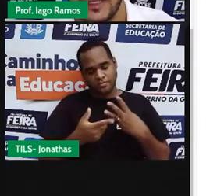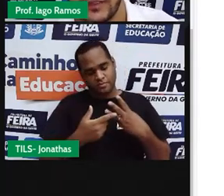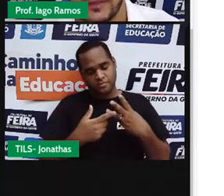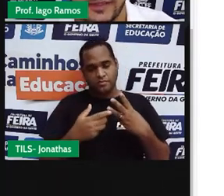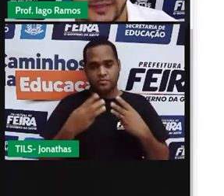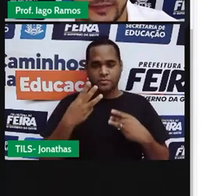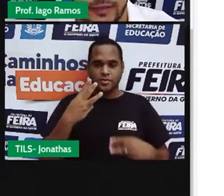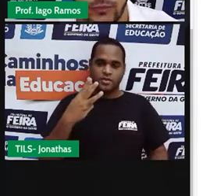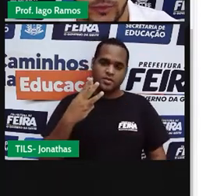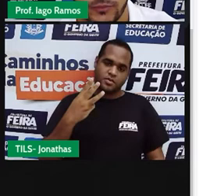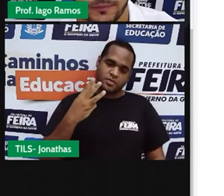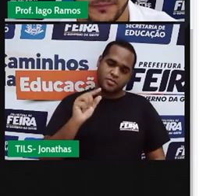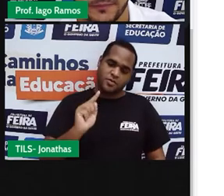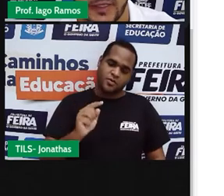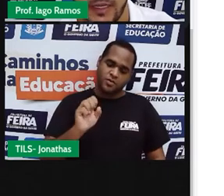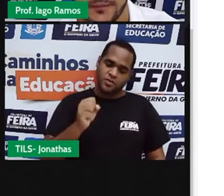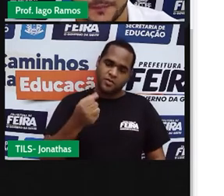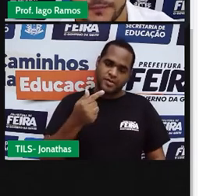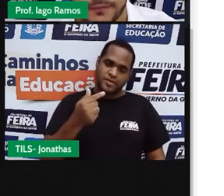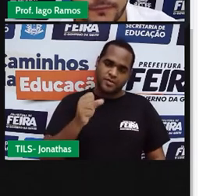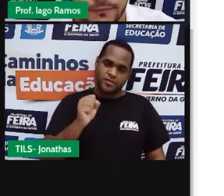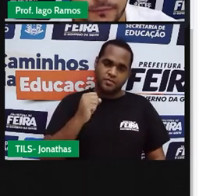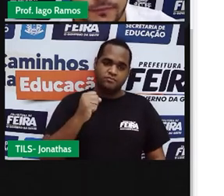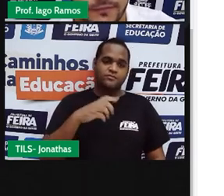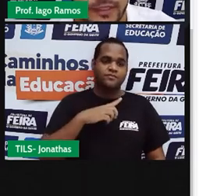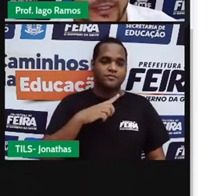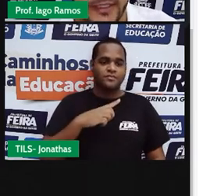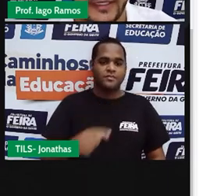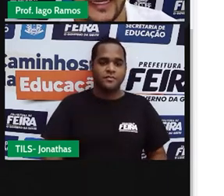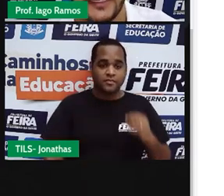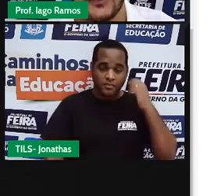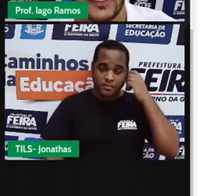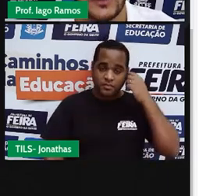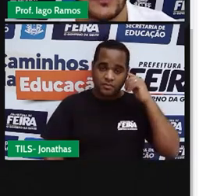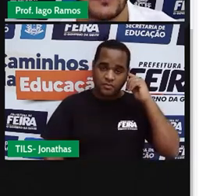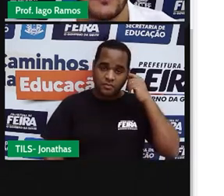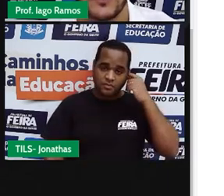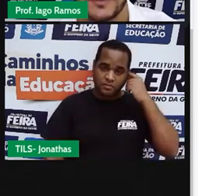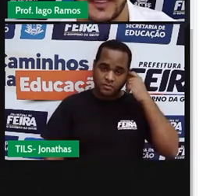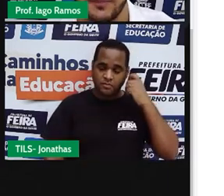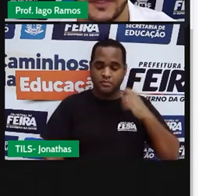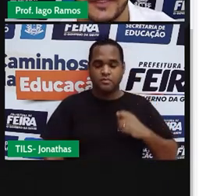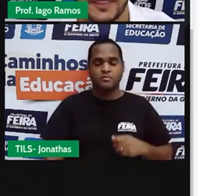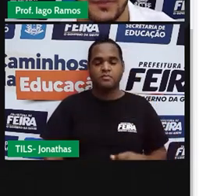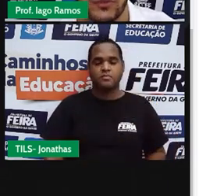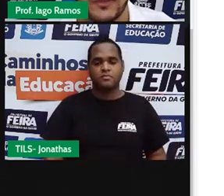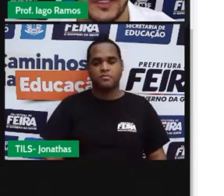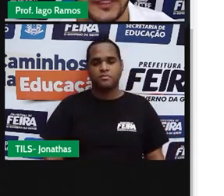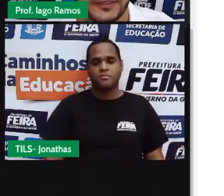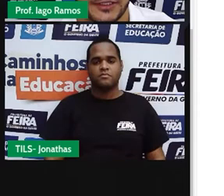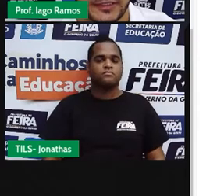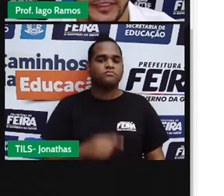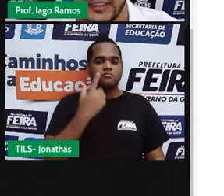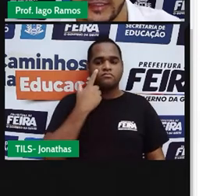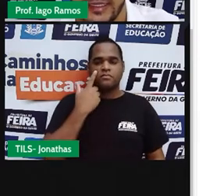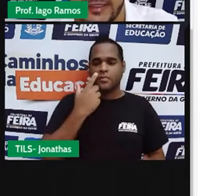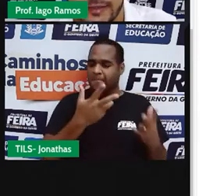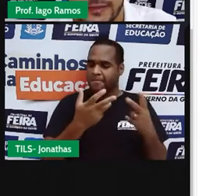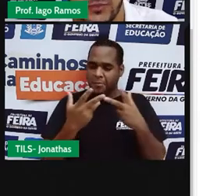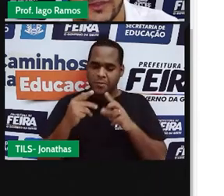.878. Tá? E aí, eu quero que você perceba o seguinte.